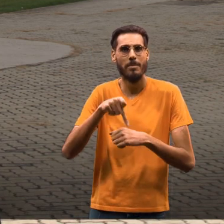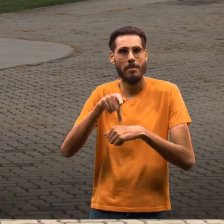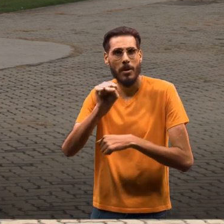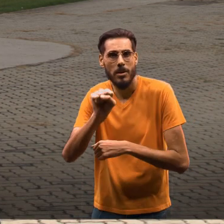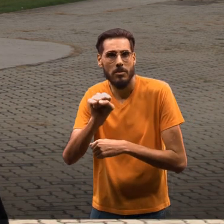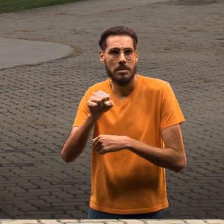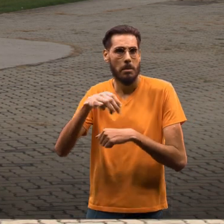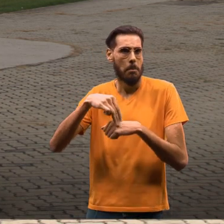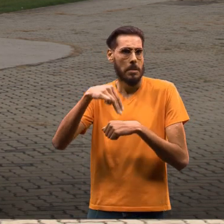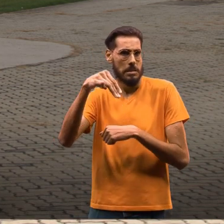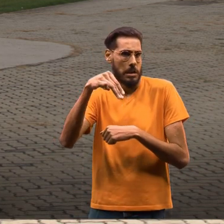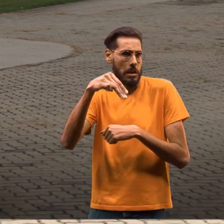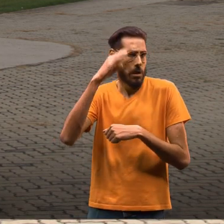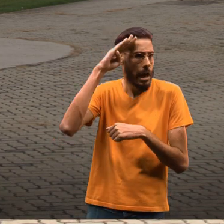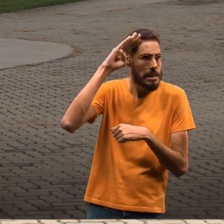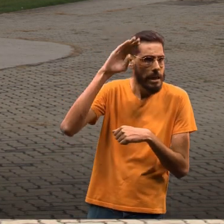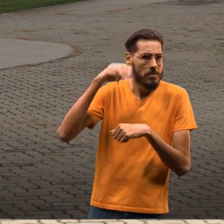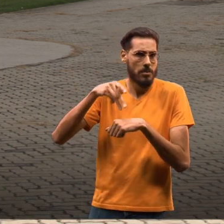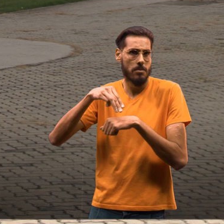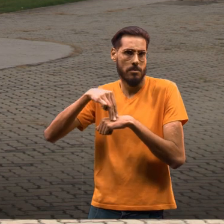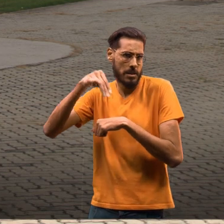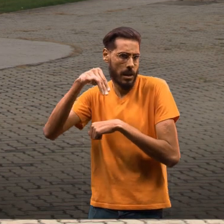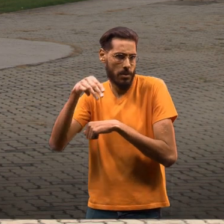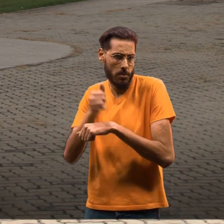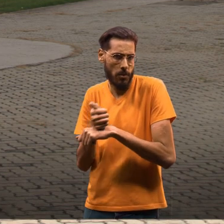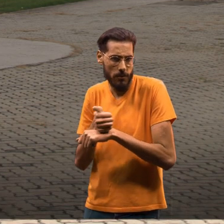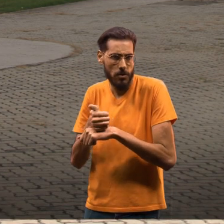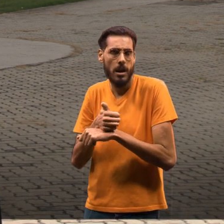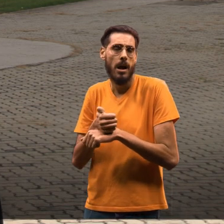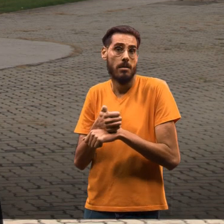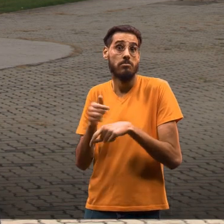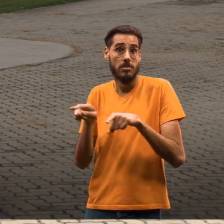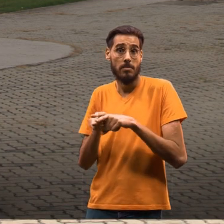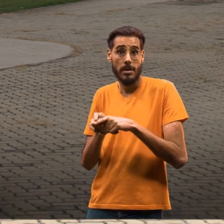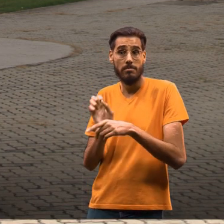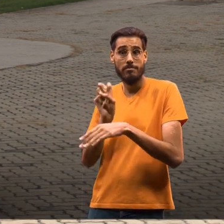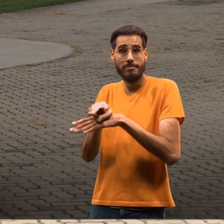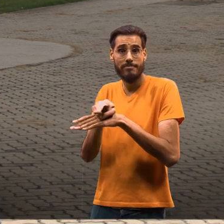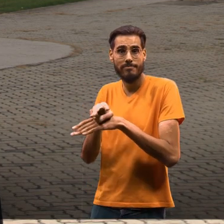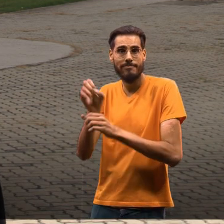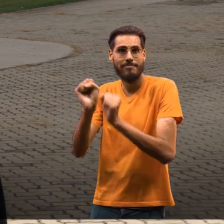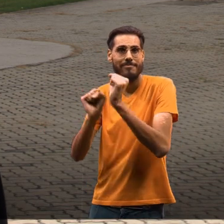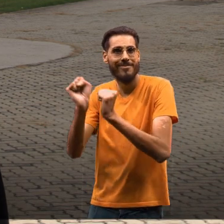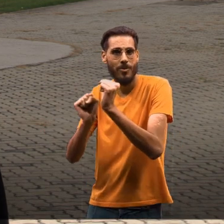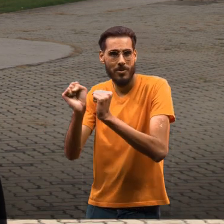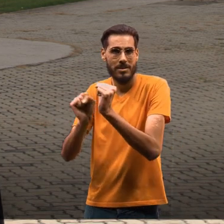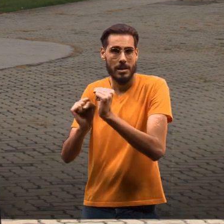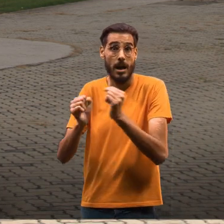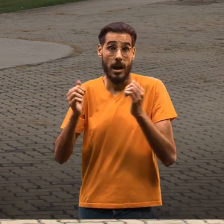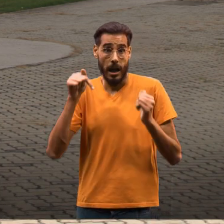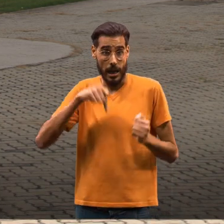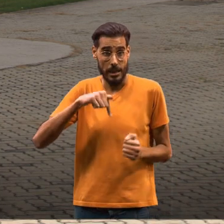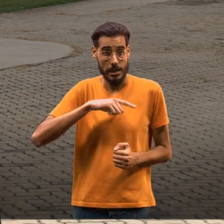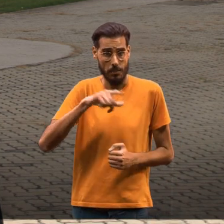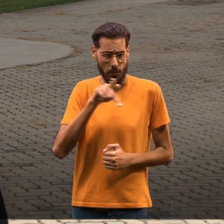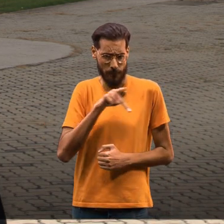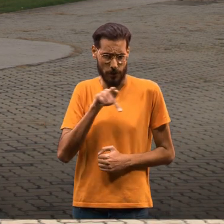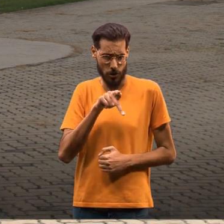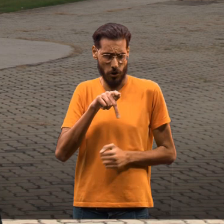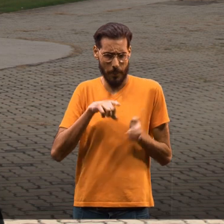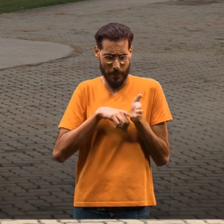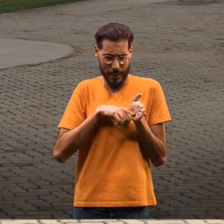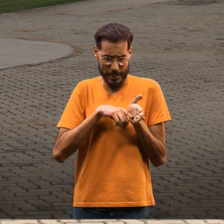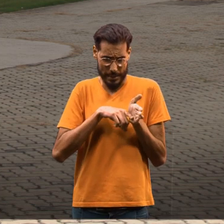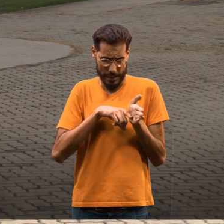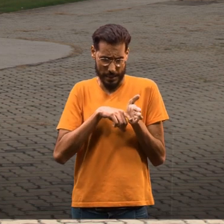pós-graduação, fazer um mestrado acadêmico, mestrado profissional, atuar também na indústria. Nós temos docentes aqui cuja